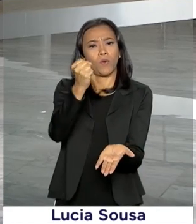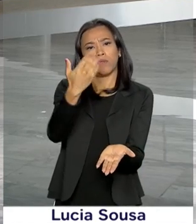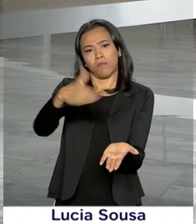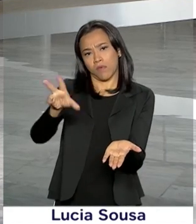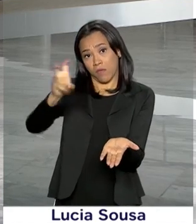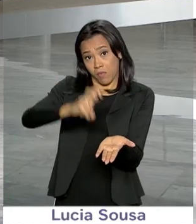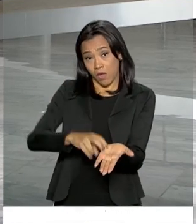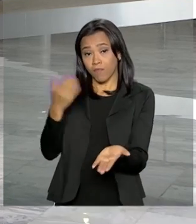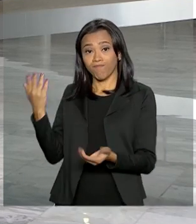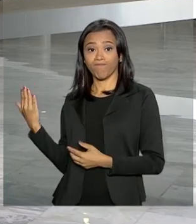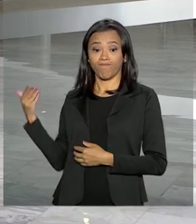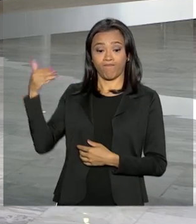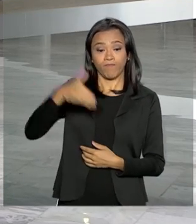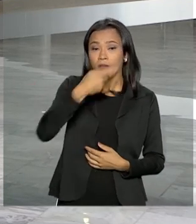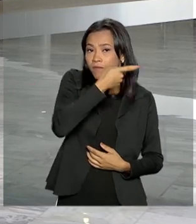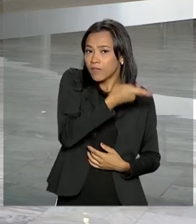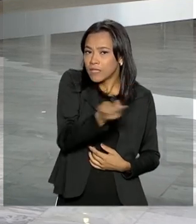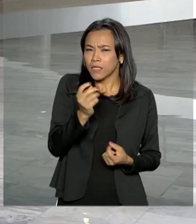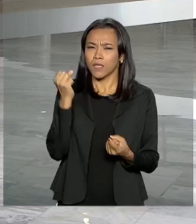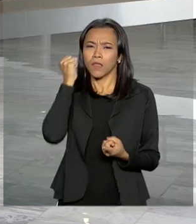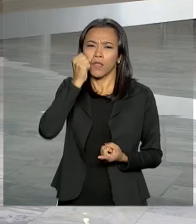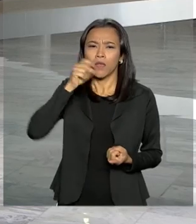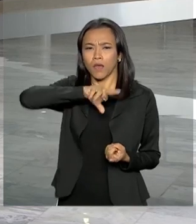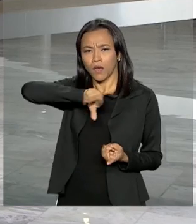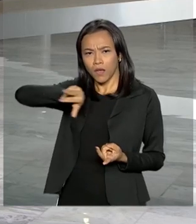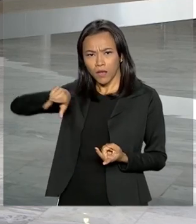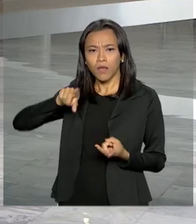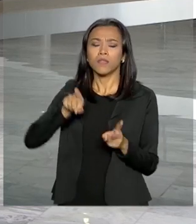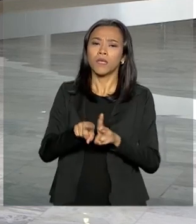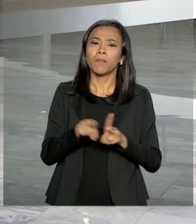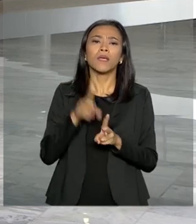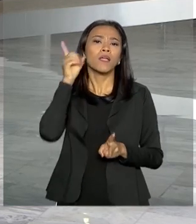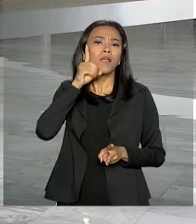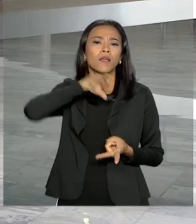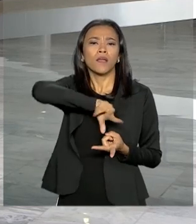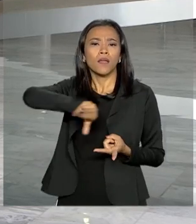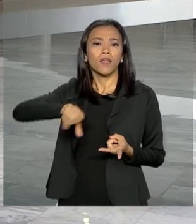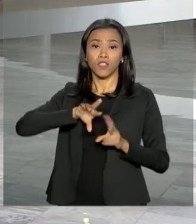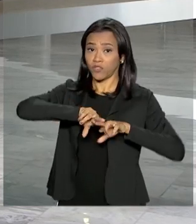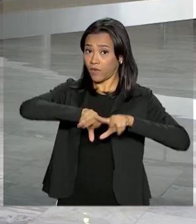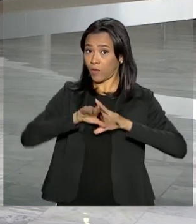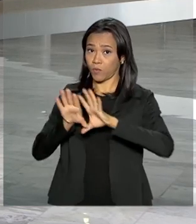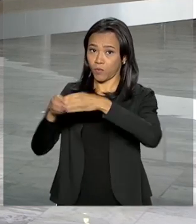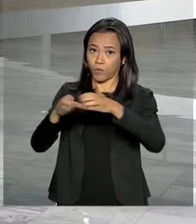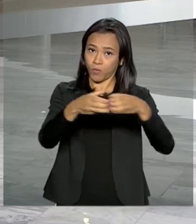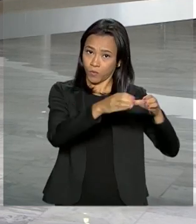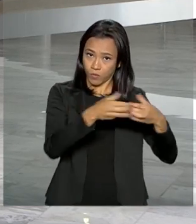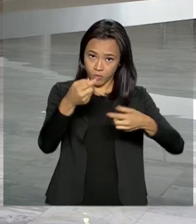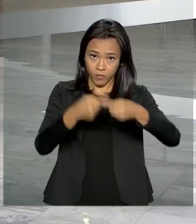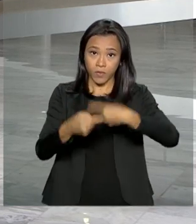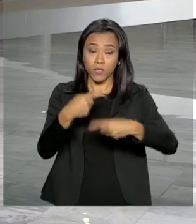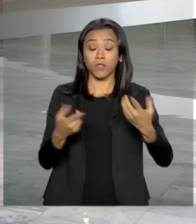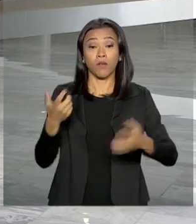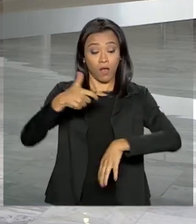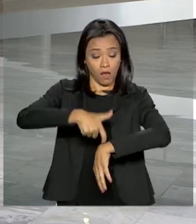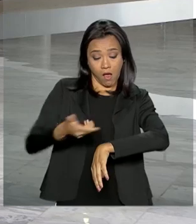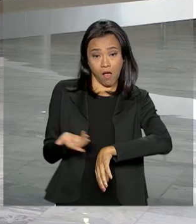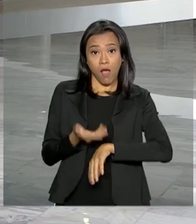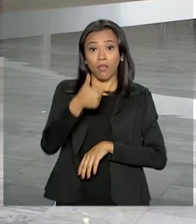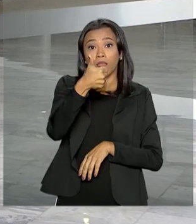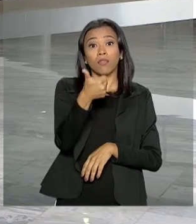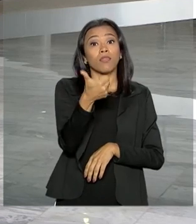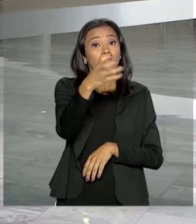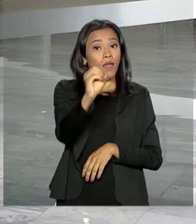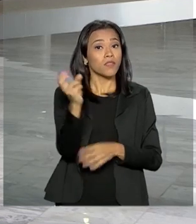com a visita de parlamentares, deputados e senadores de vários partidos. Agora, às 10h da manhã, o presidente